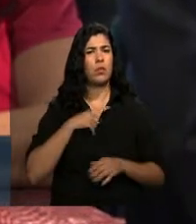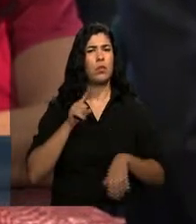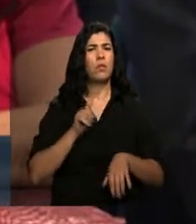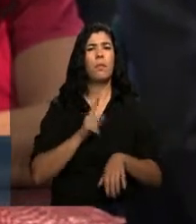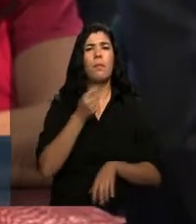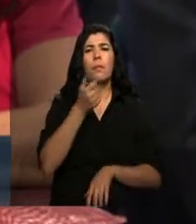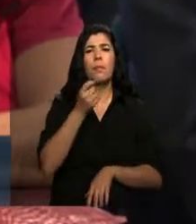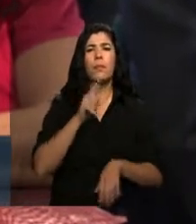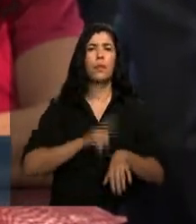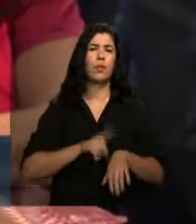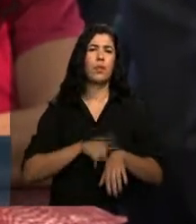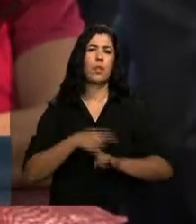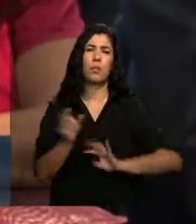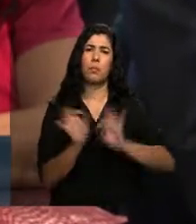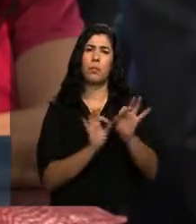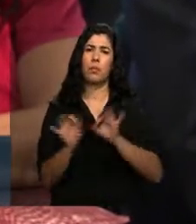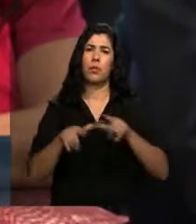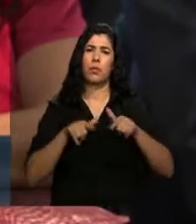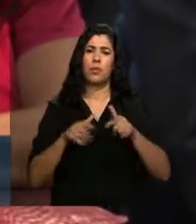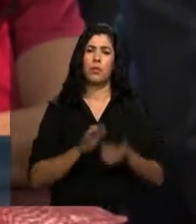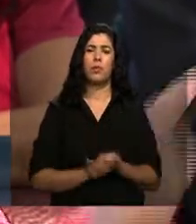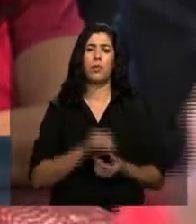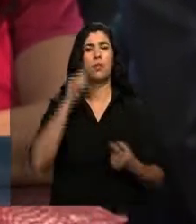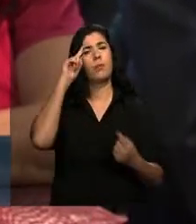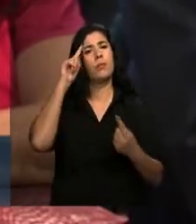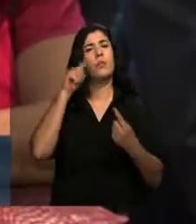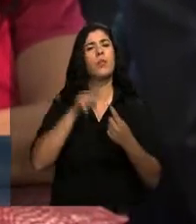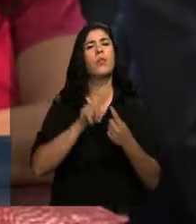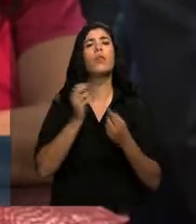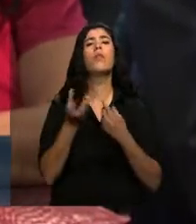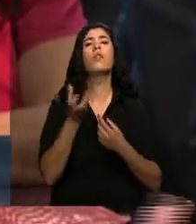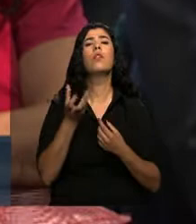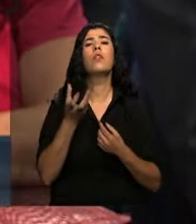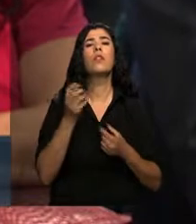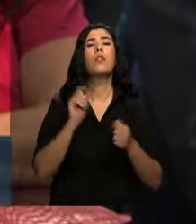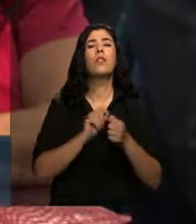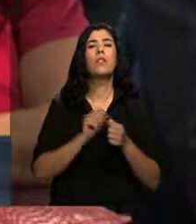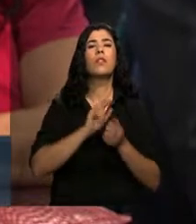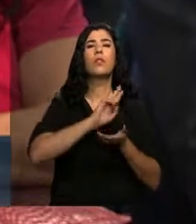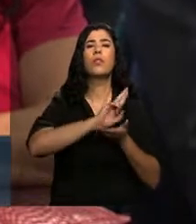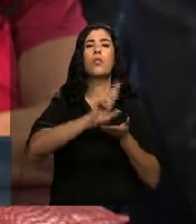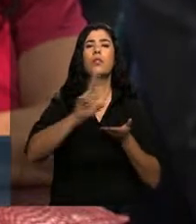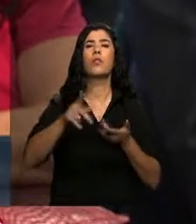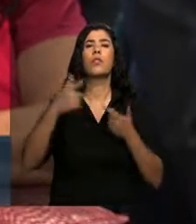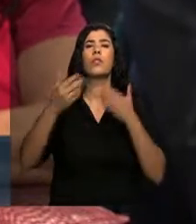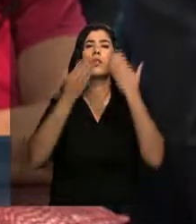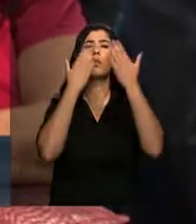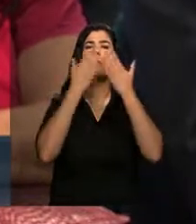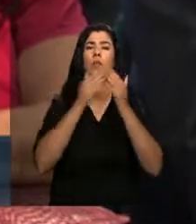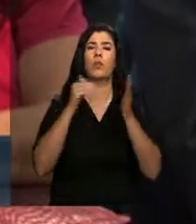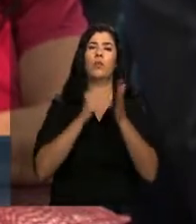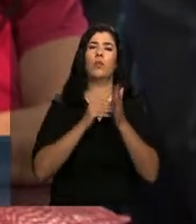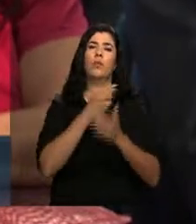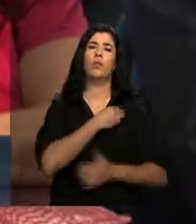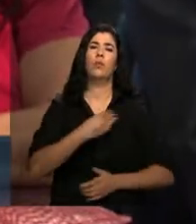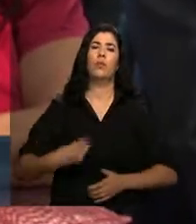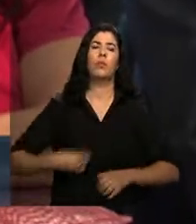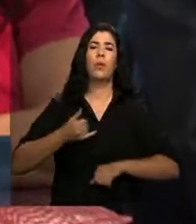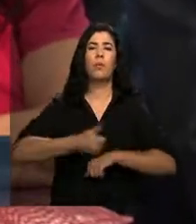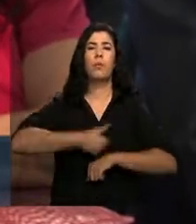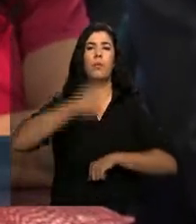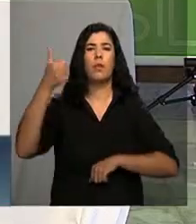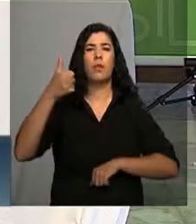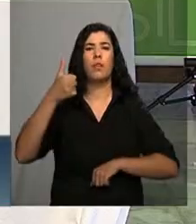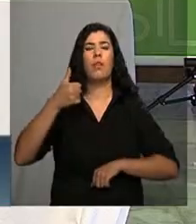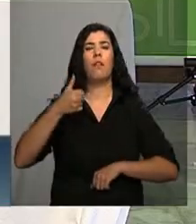para fazer o seu projeto. O que você pretende fazer, então, diferente do outro ministro, para ampliar essa comunicação, melhorar a imagem também do governo